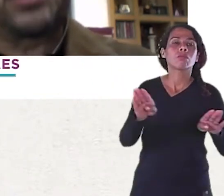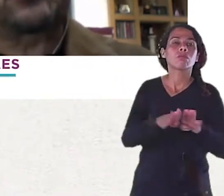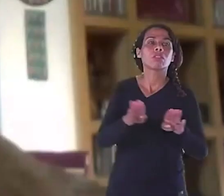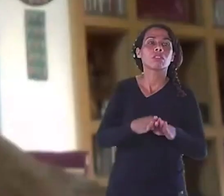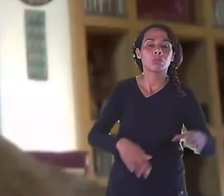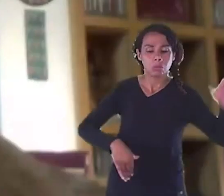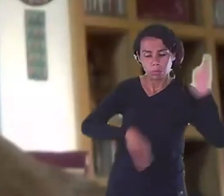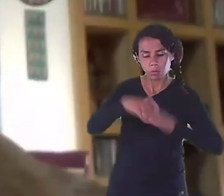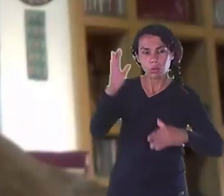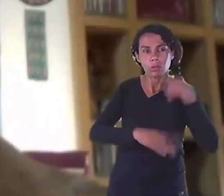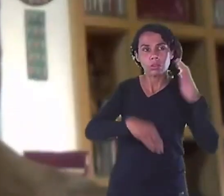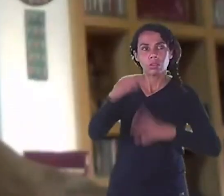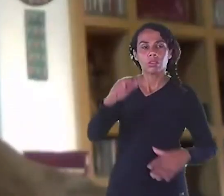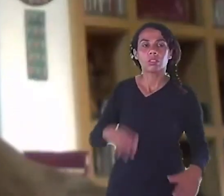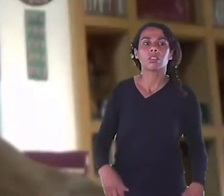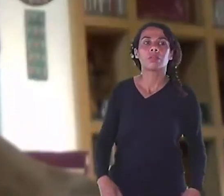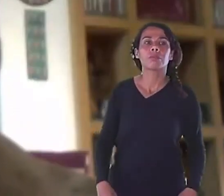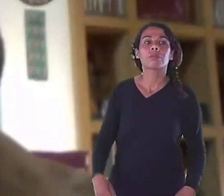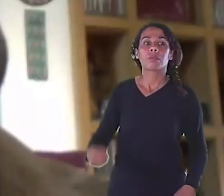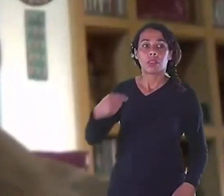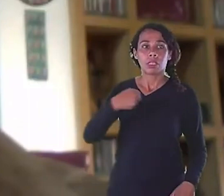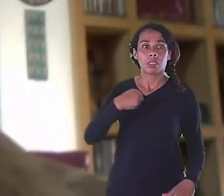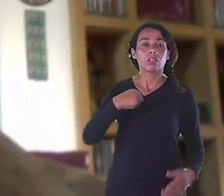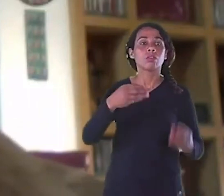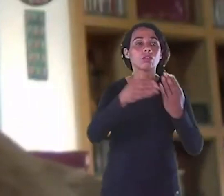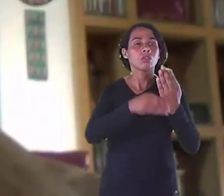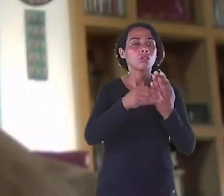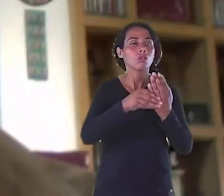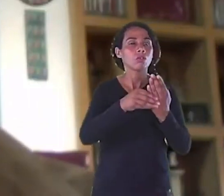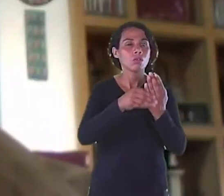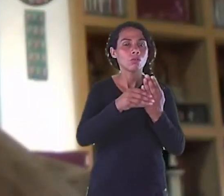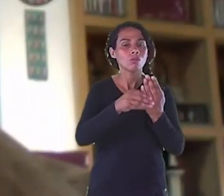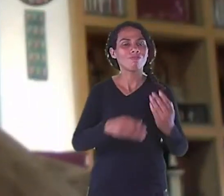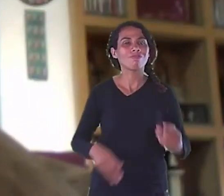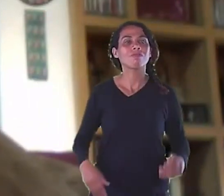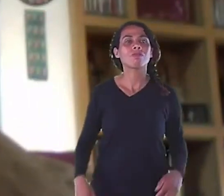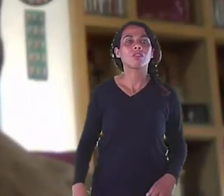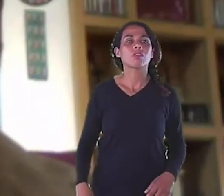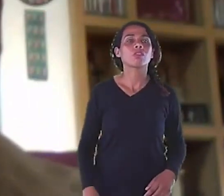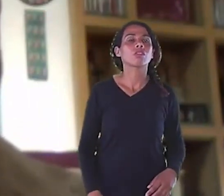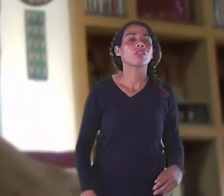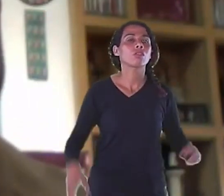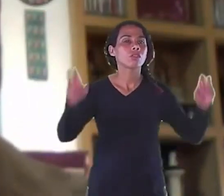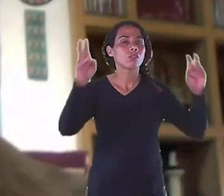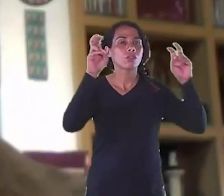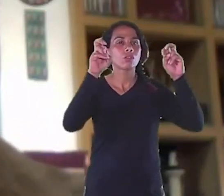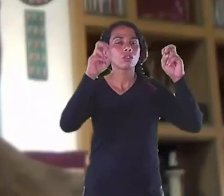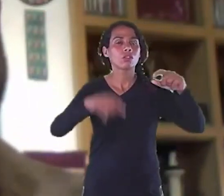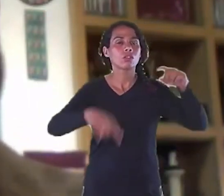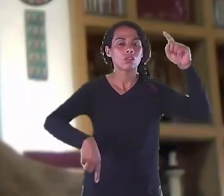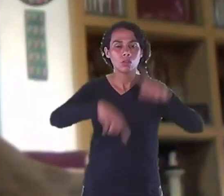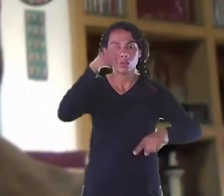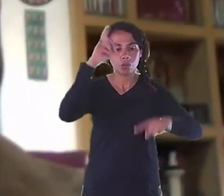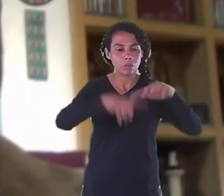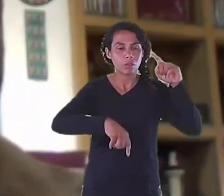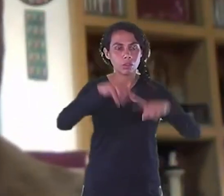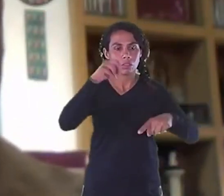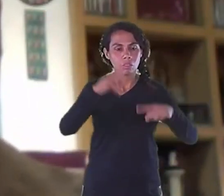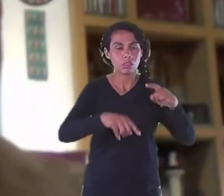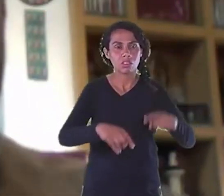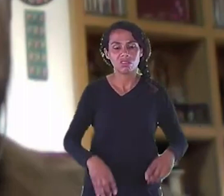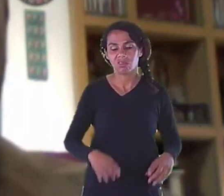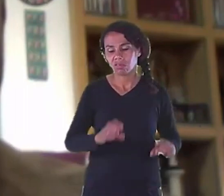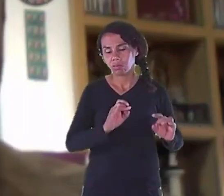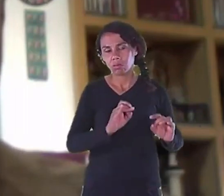chama Objetos inúteis É muito interessante Porque são objetos Que não foram pensados Para usar Só foram pensados Do lado da